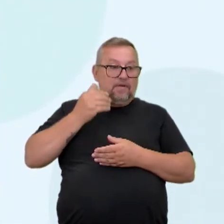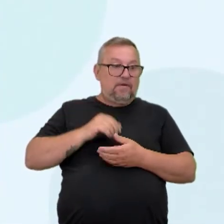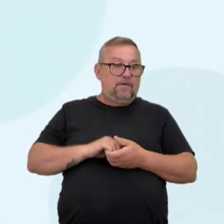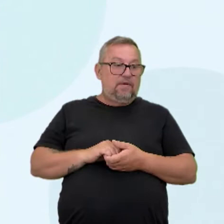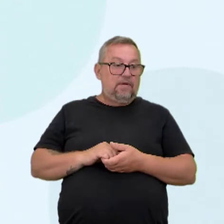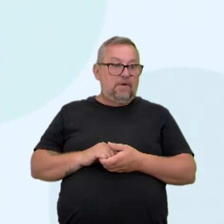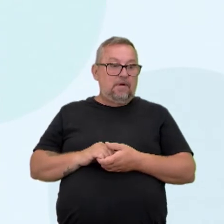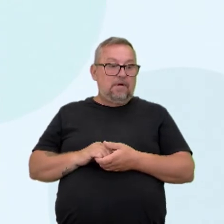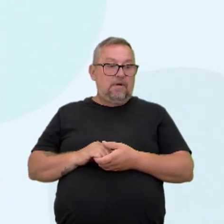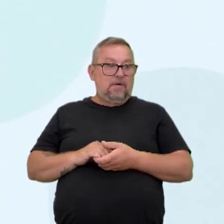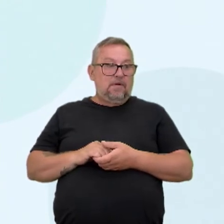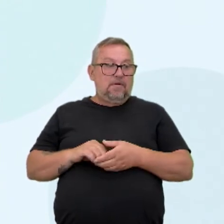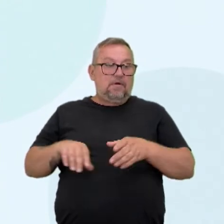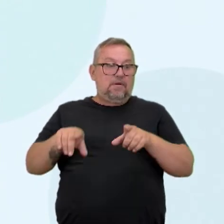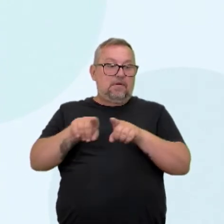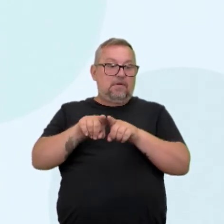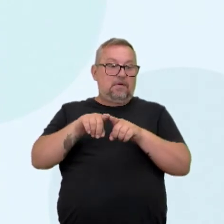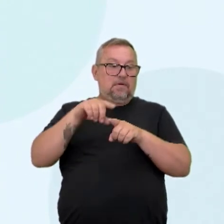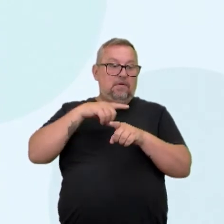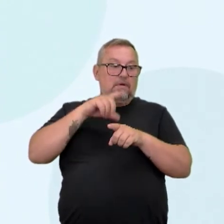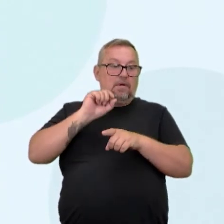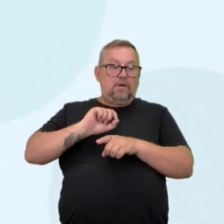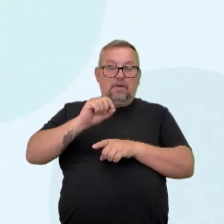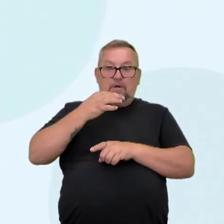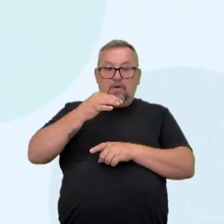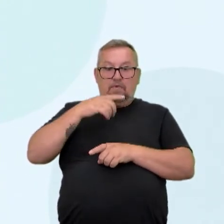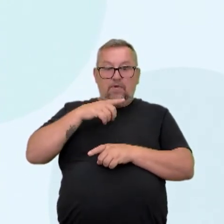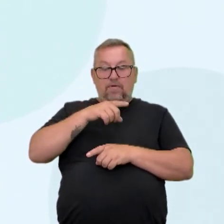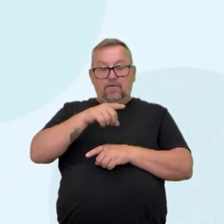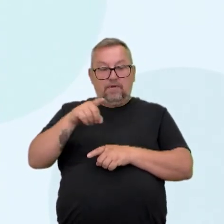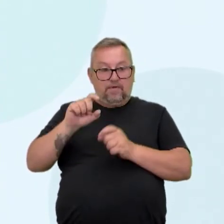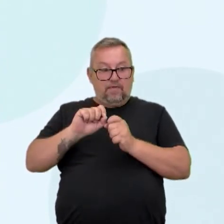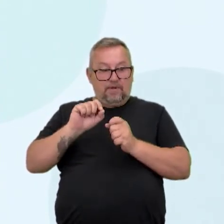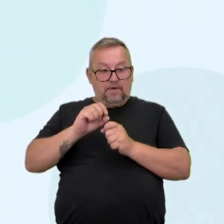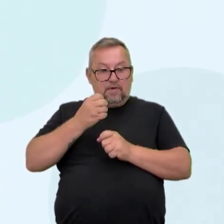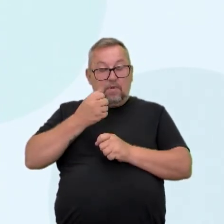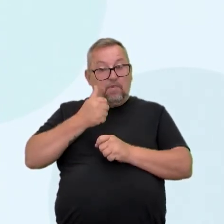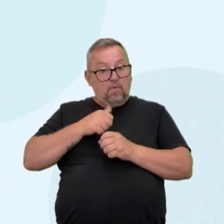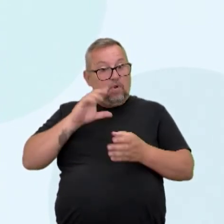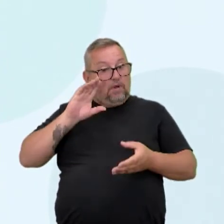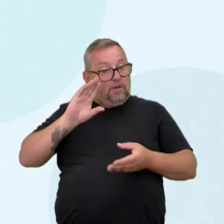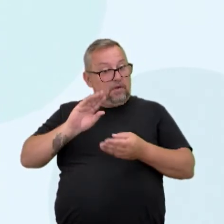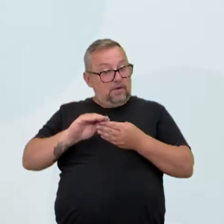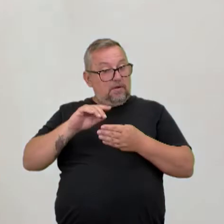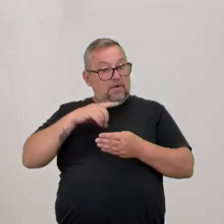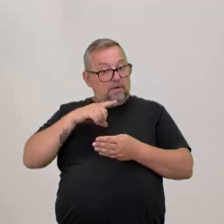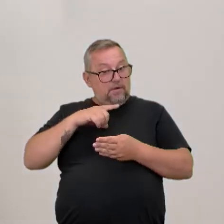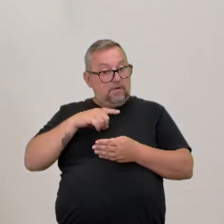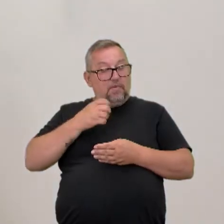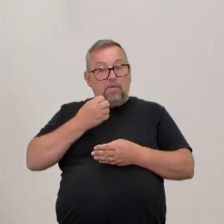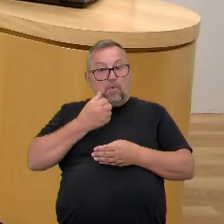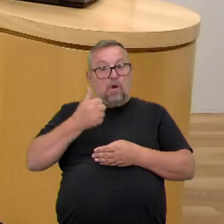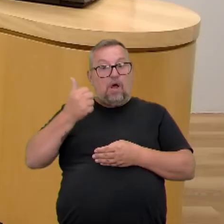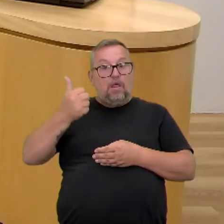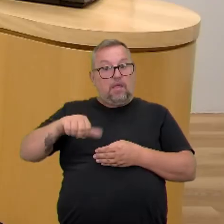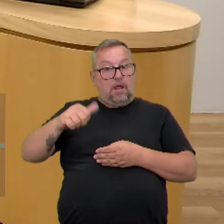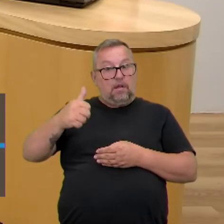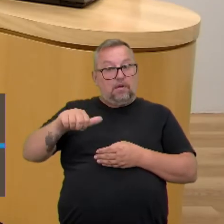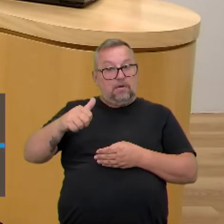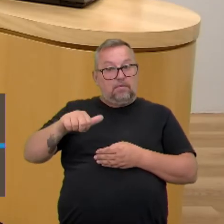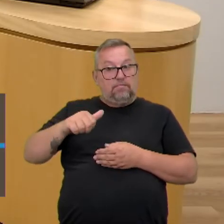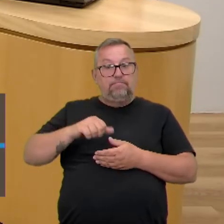da outra? É que eu acho que você fazer uma boa síntese, você tem que passar por uma boa análise. Isso, concordo.